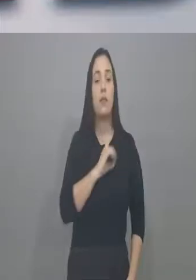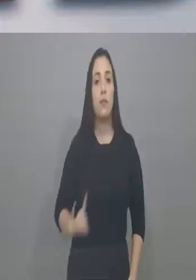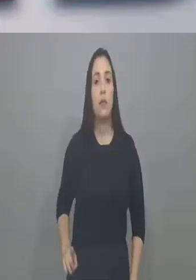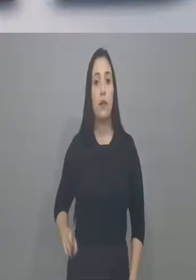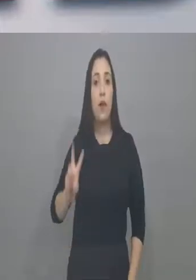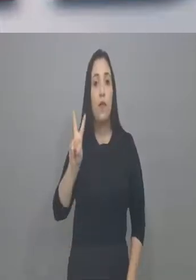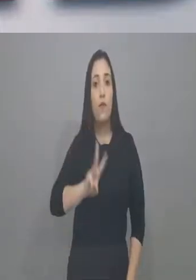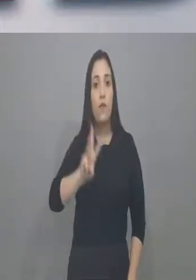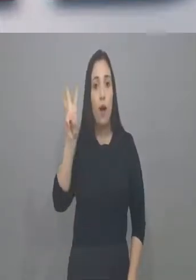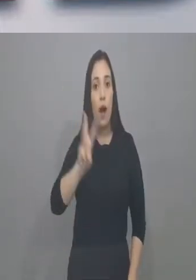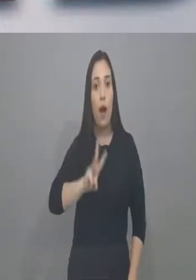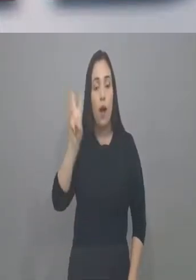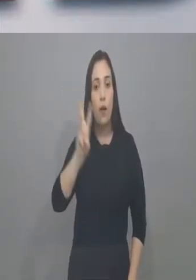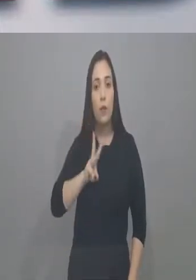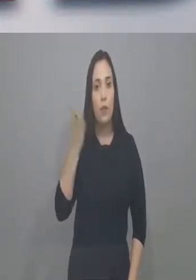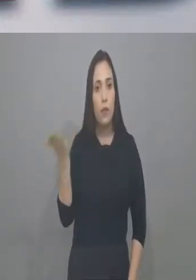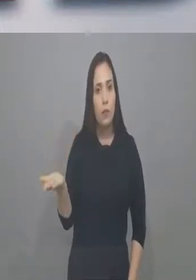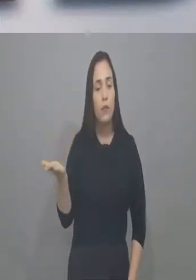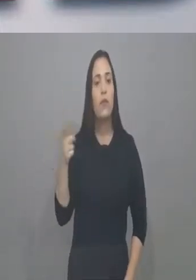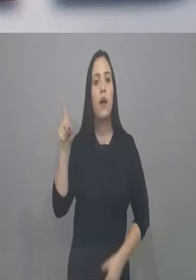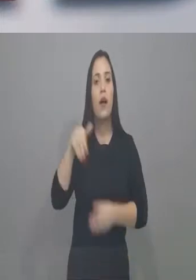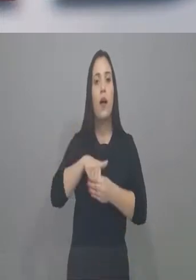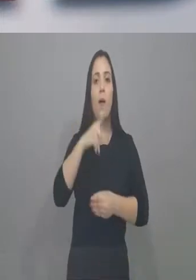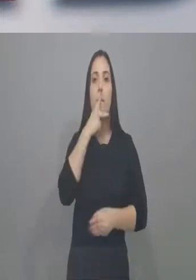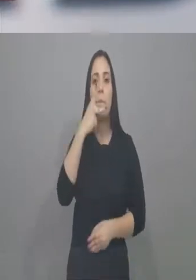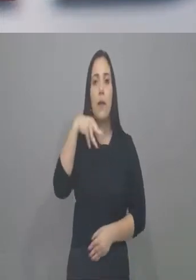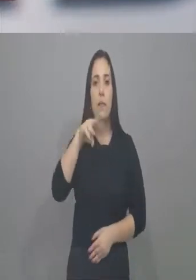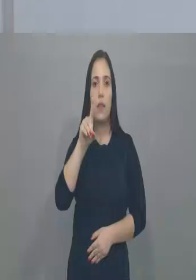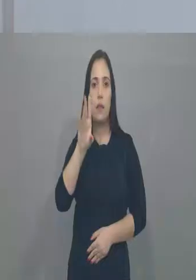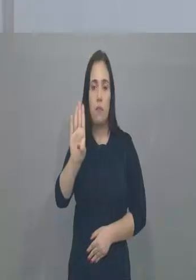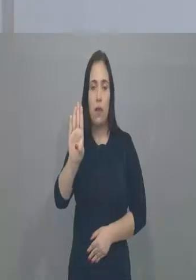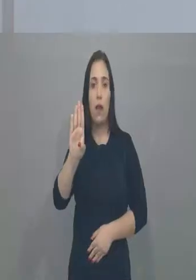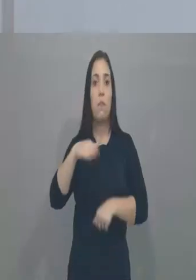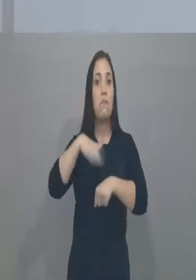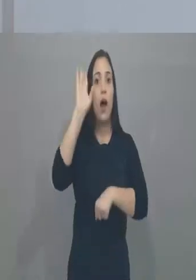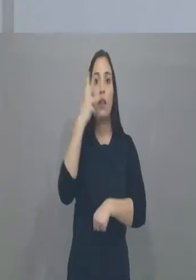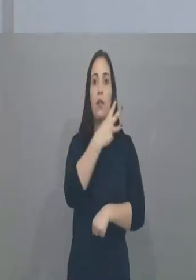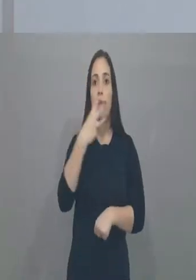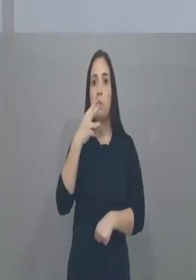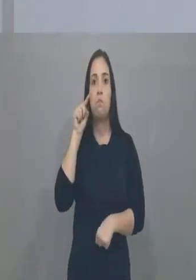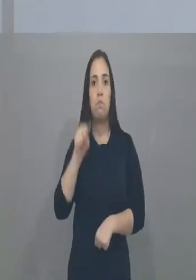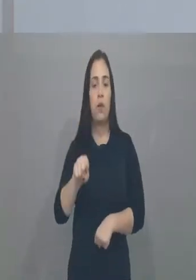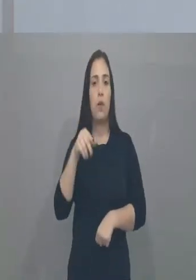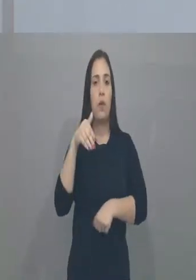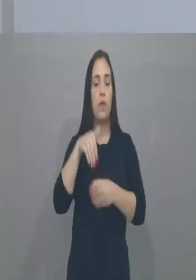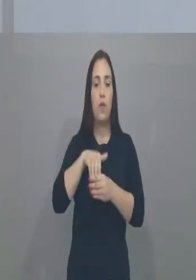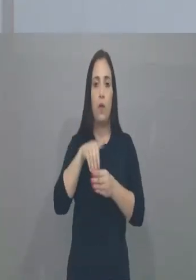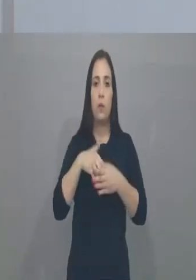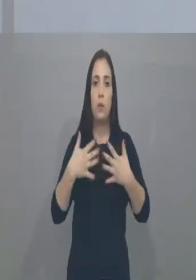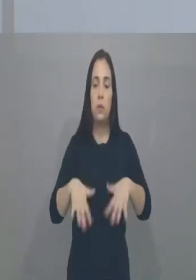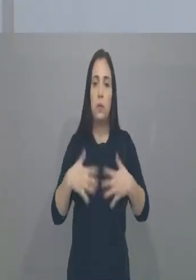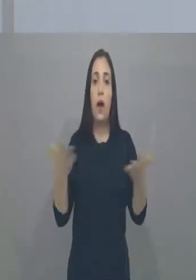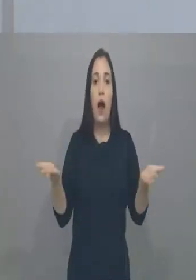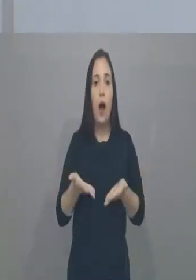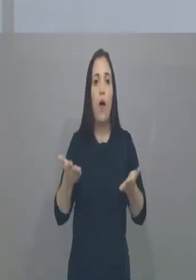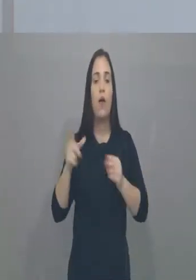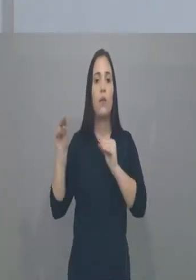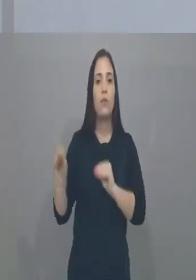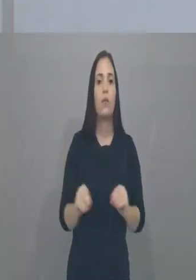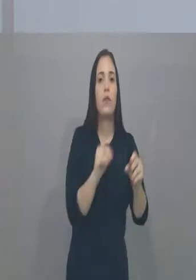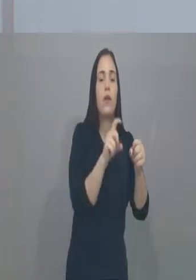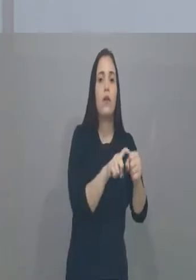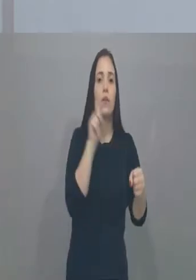Cavalcante, deputado eleito pelo PMDB, com mais de 33 mil votos, e hoje está no PP.